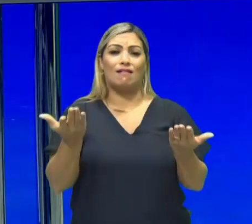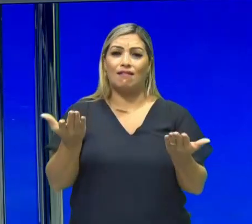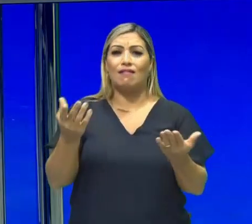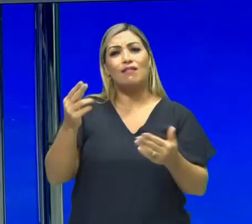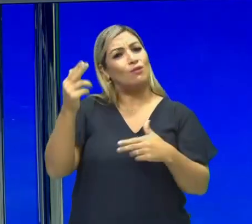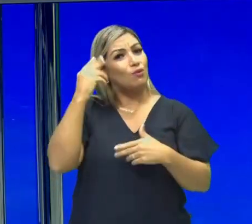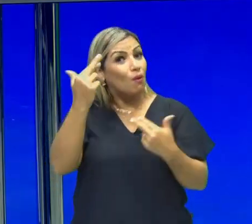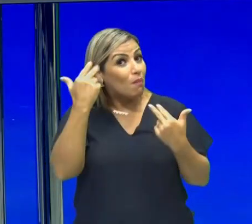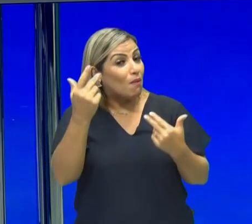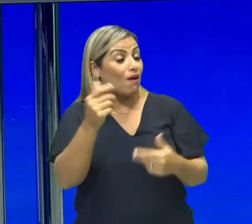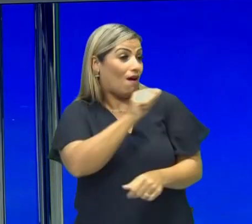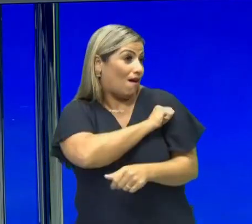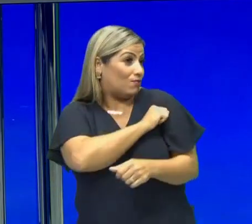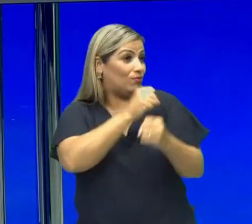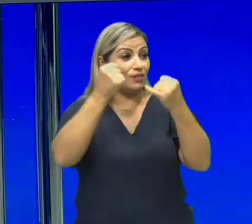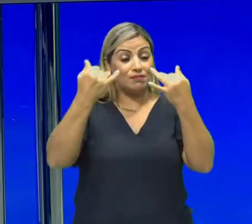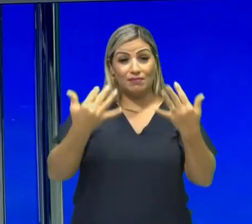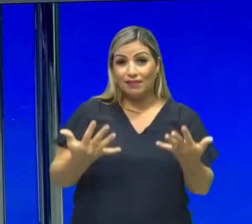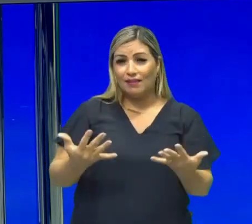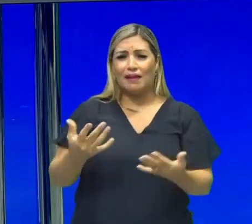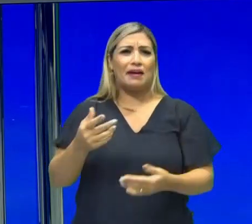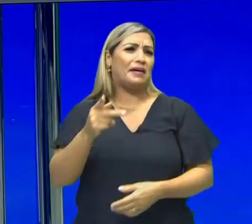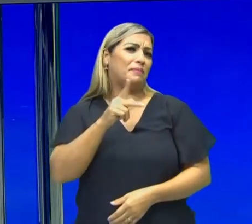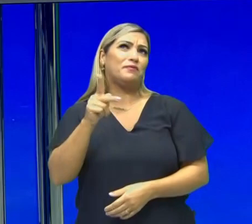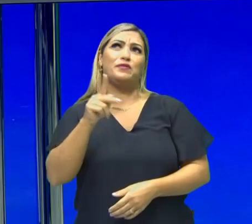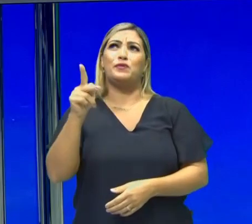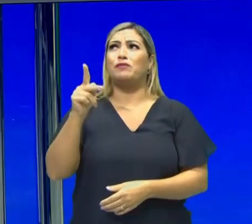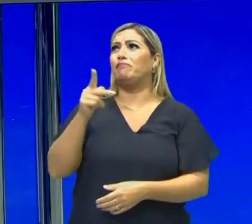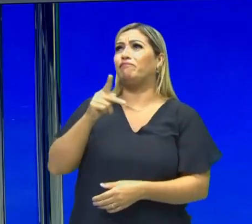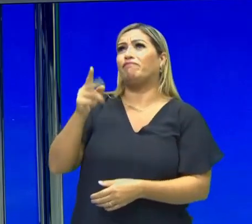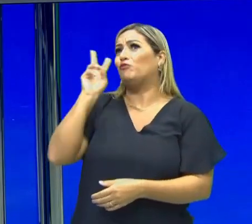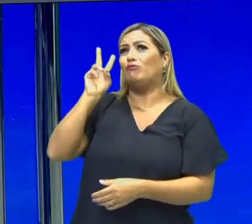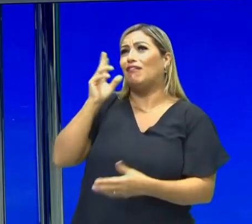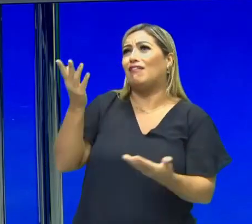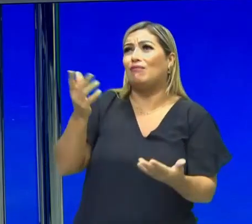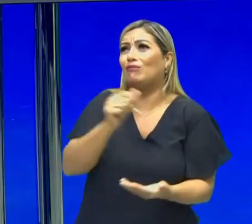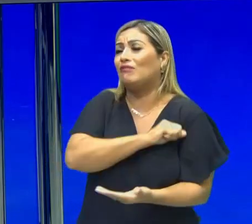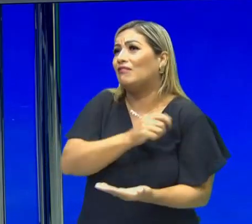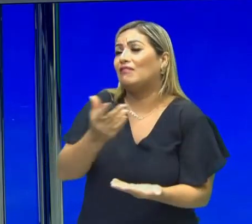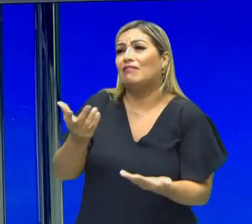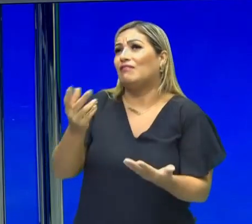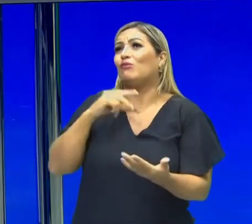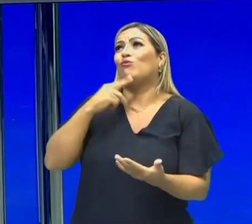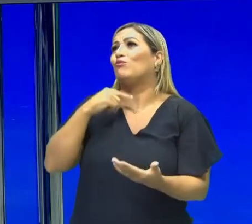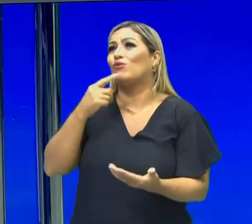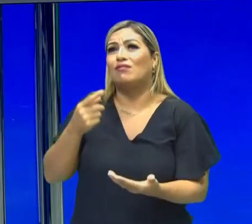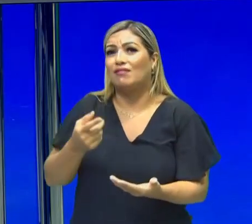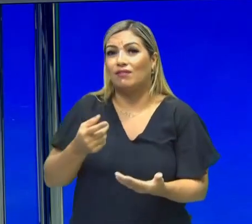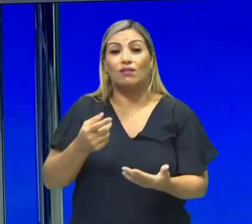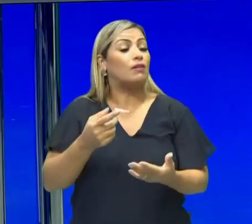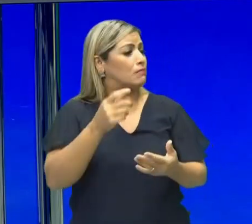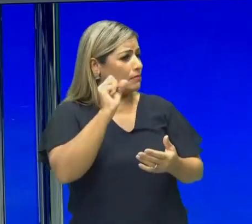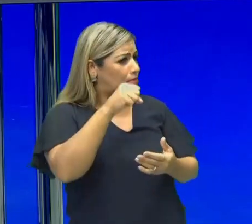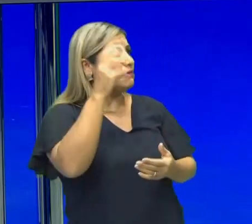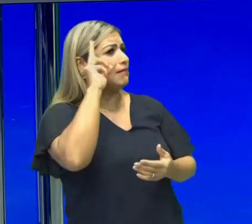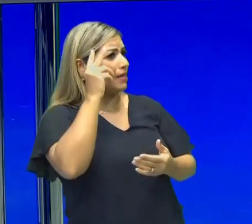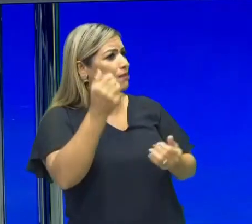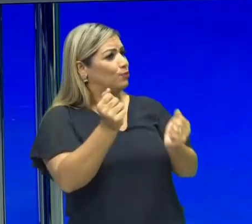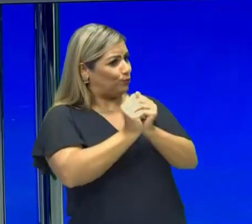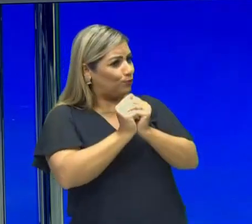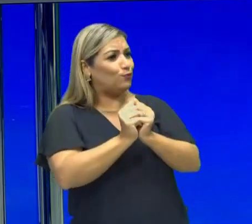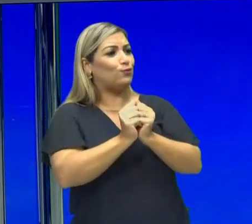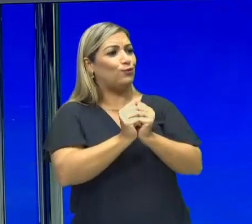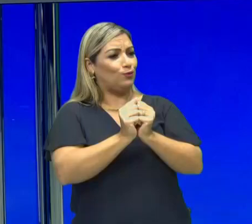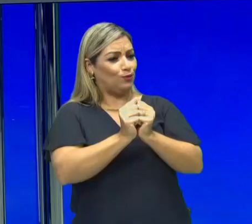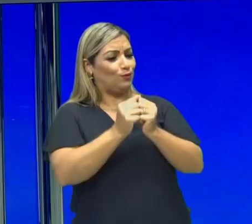usual os meninos falarem assim, professor, eu não estou lembrando disso aqui. Deixa disso, vem comigo, você lembra assim. Eu vou